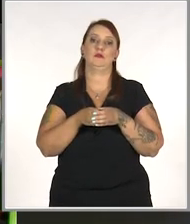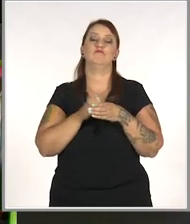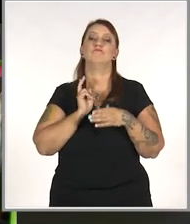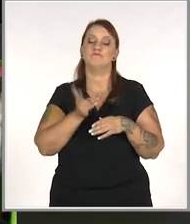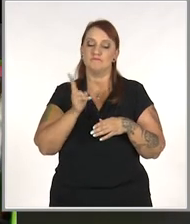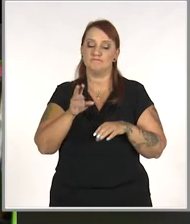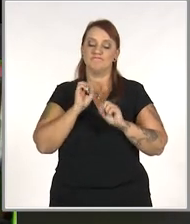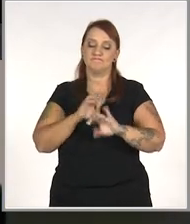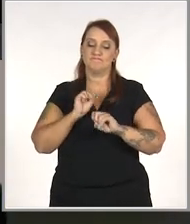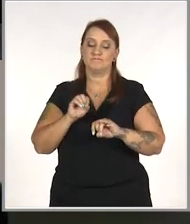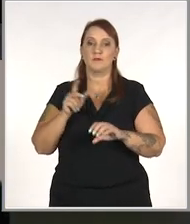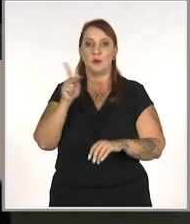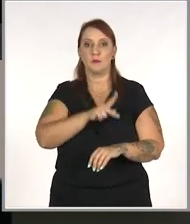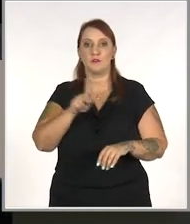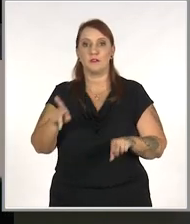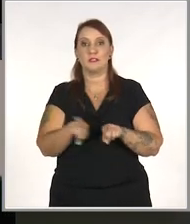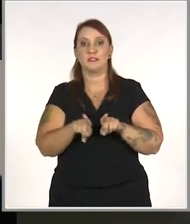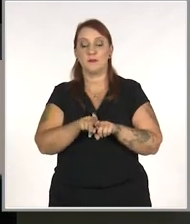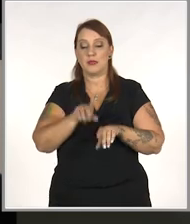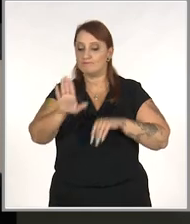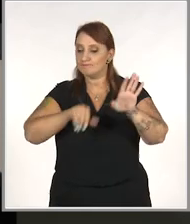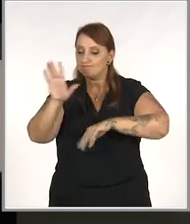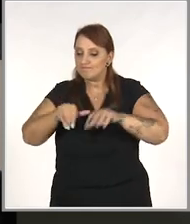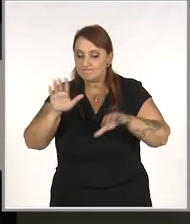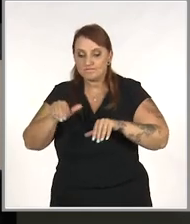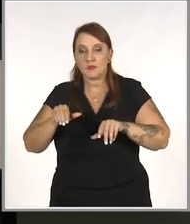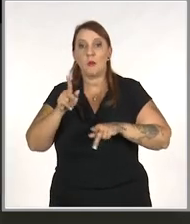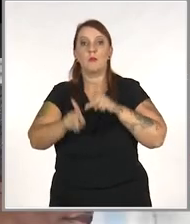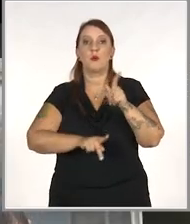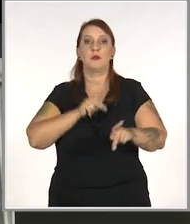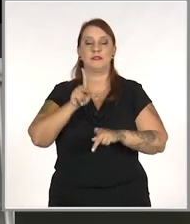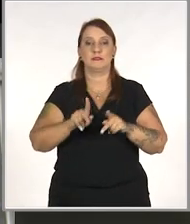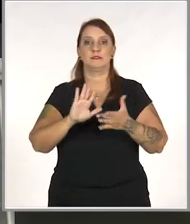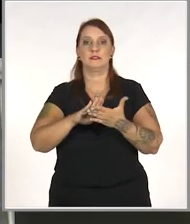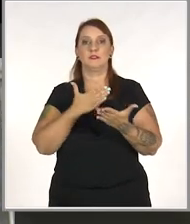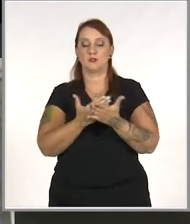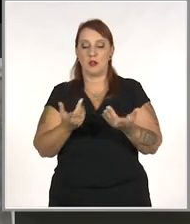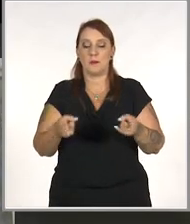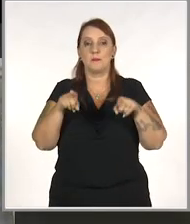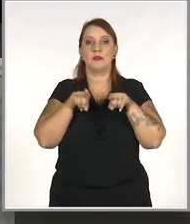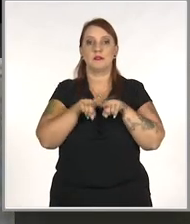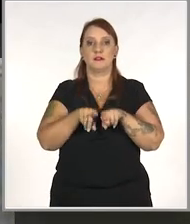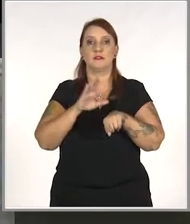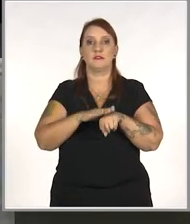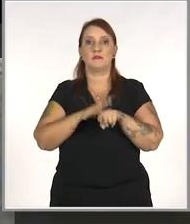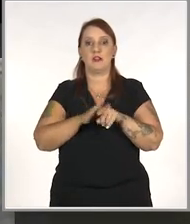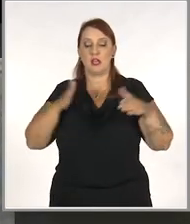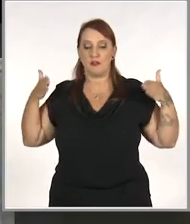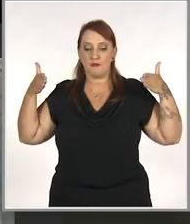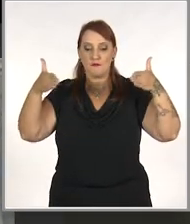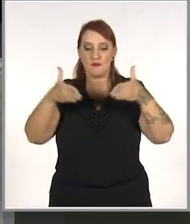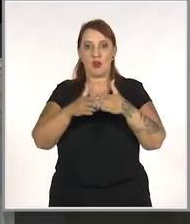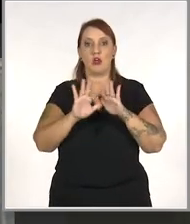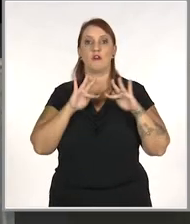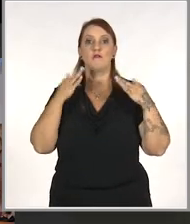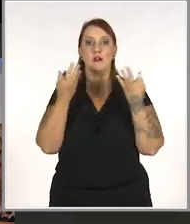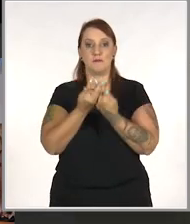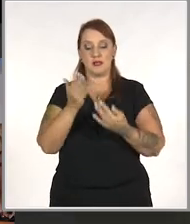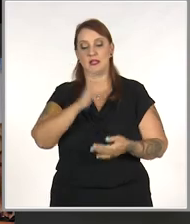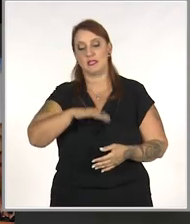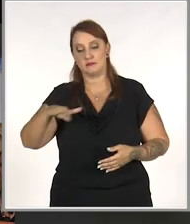continuada de educadores, também mobilizam a população. As escolas parceiras realizam fóruns com pais,